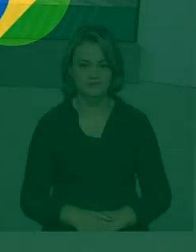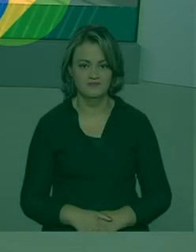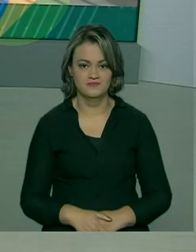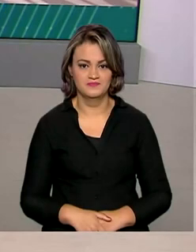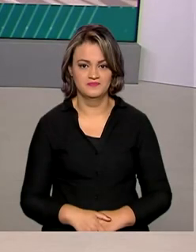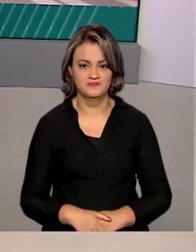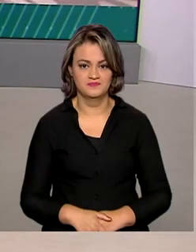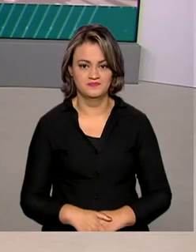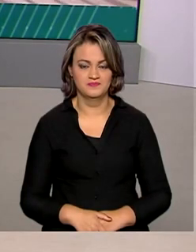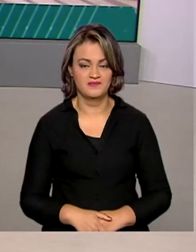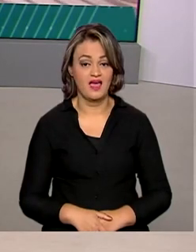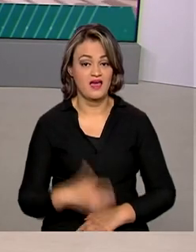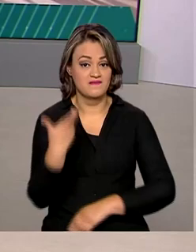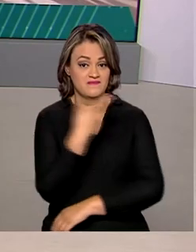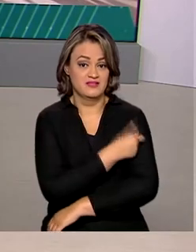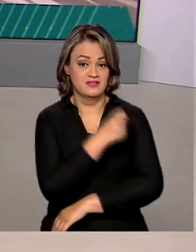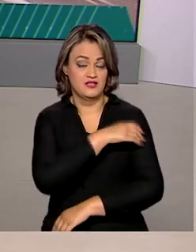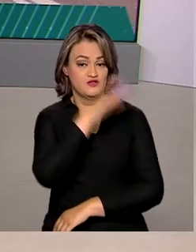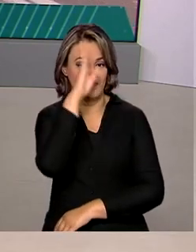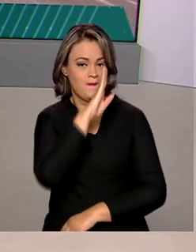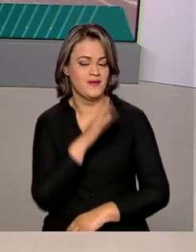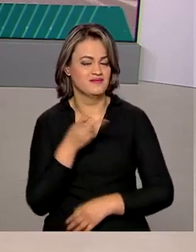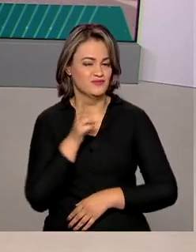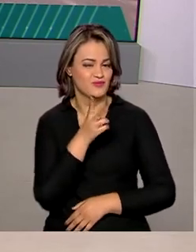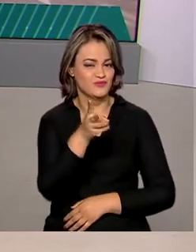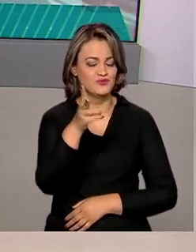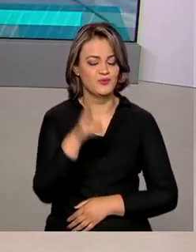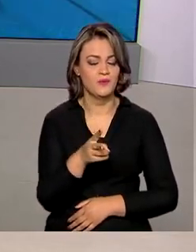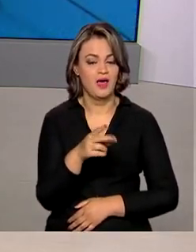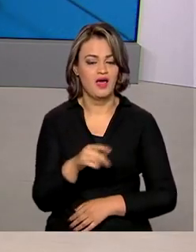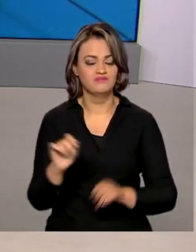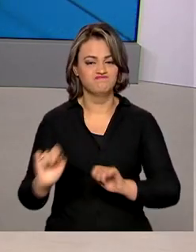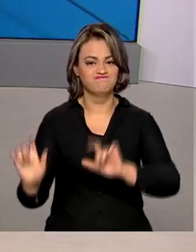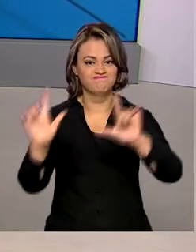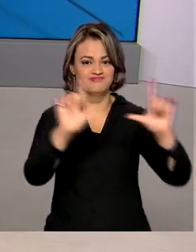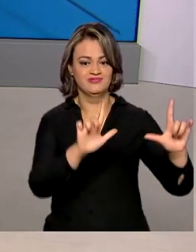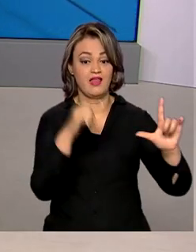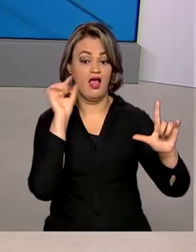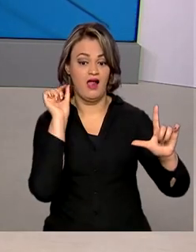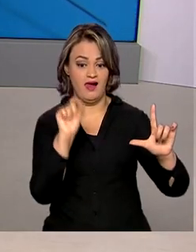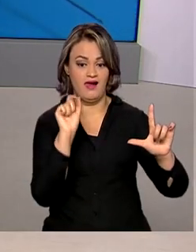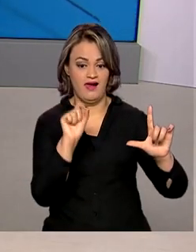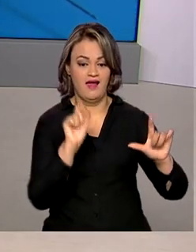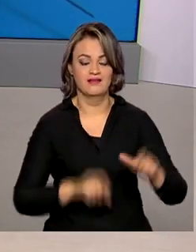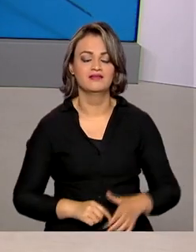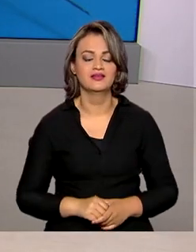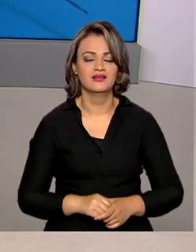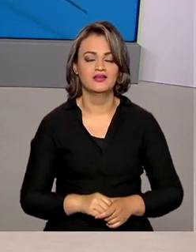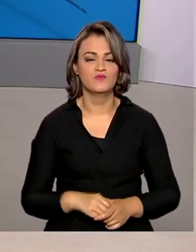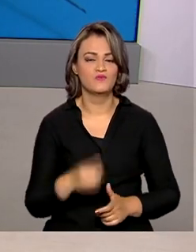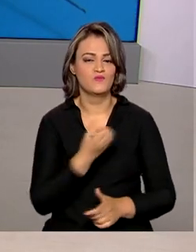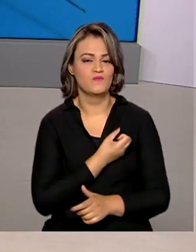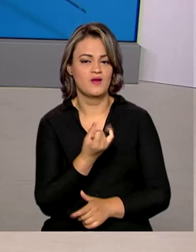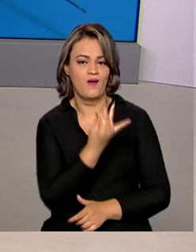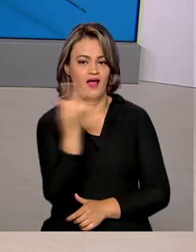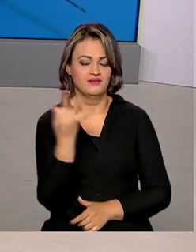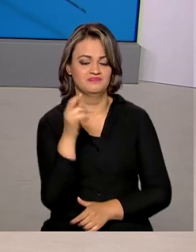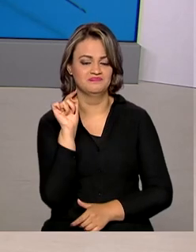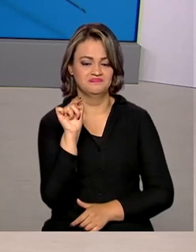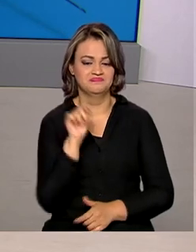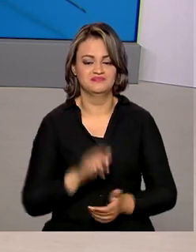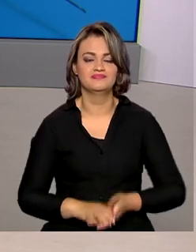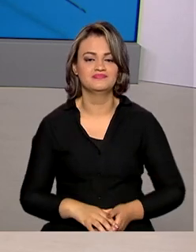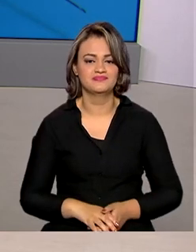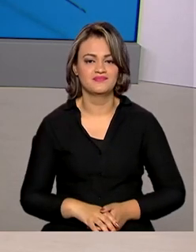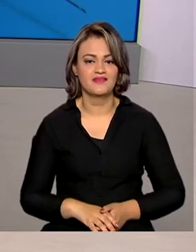E a vacinação contra a Covid-19 continua em todo o país. Vamos ver como estão os números aqui no nosso